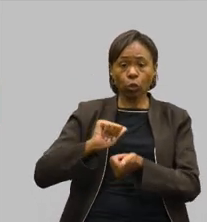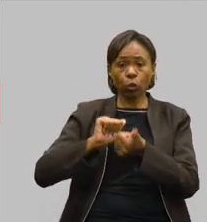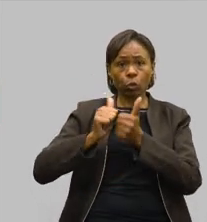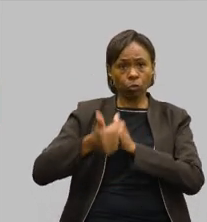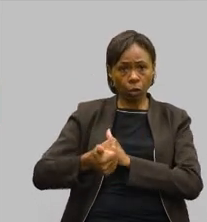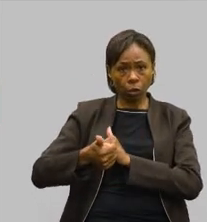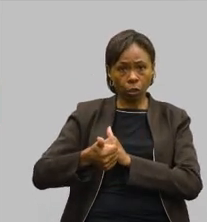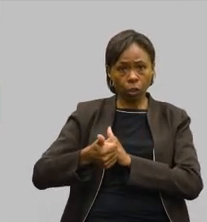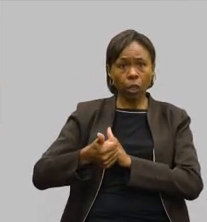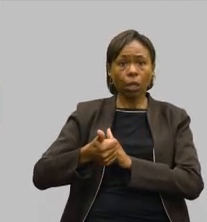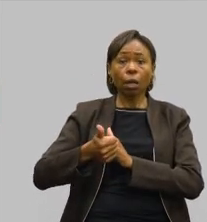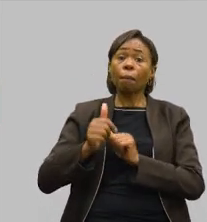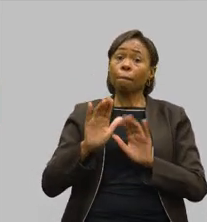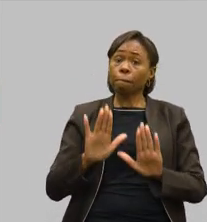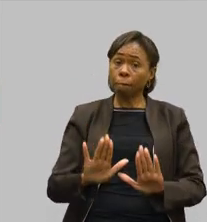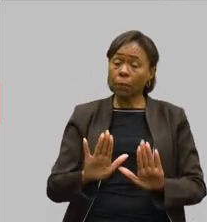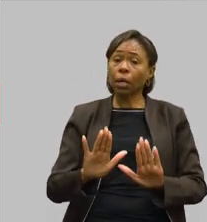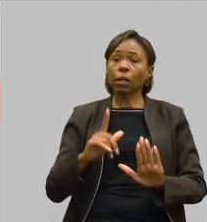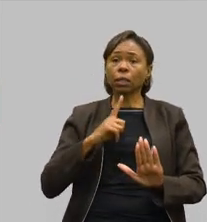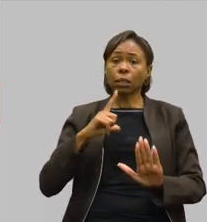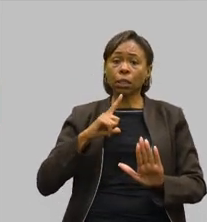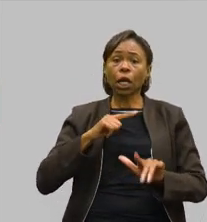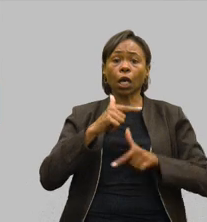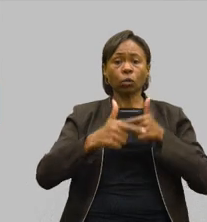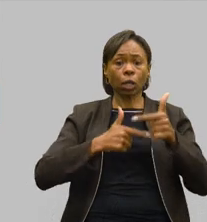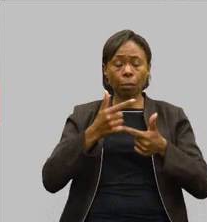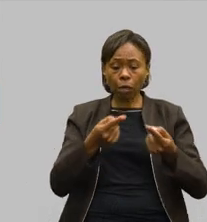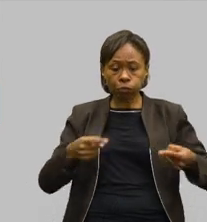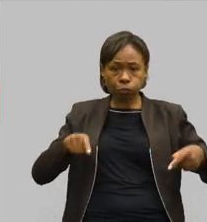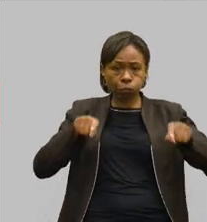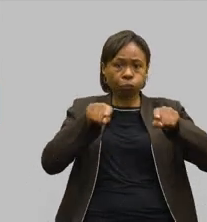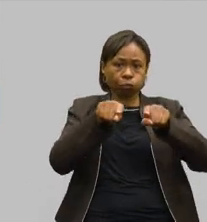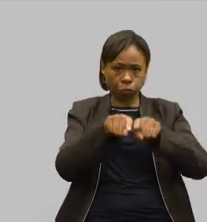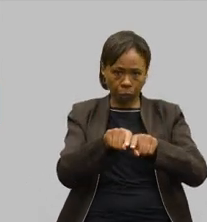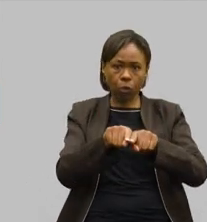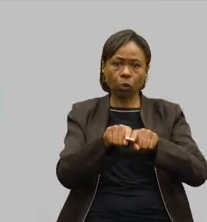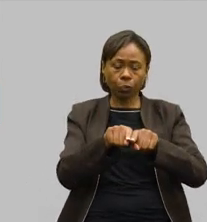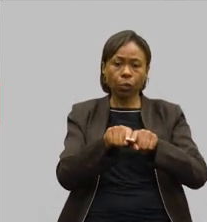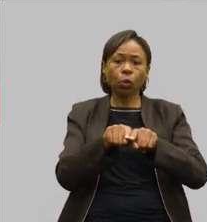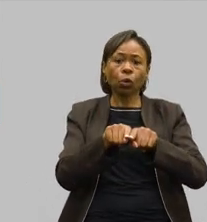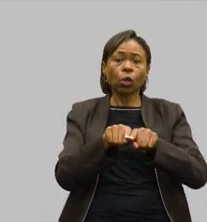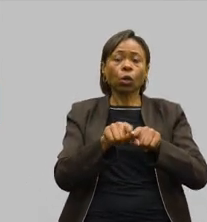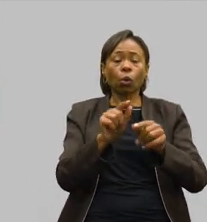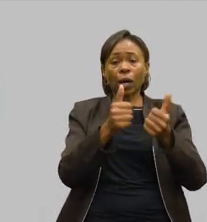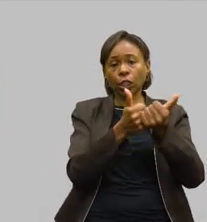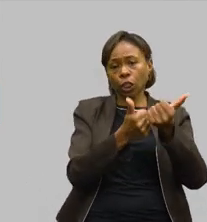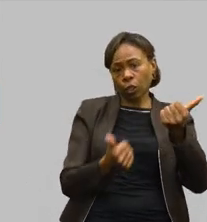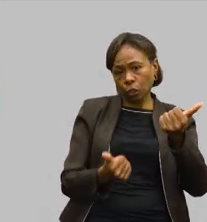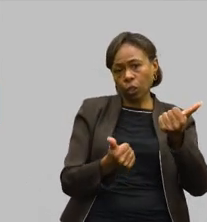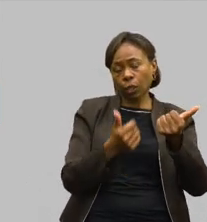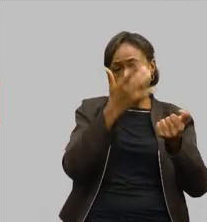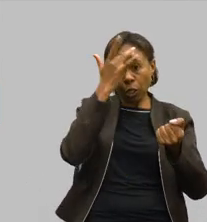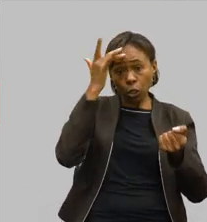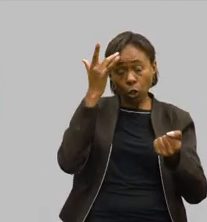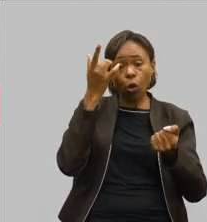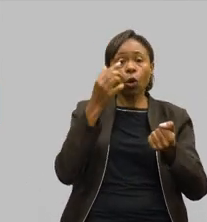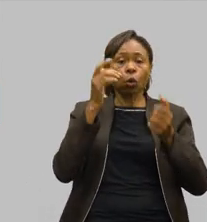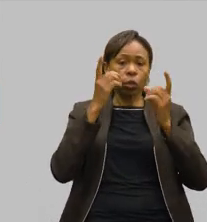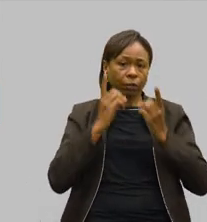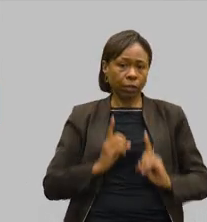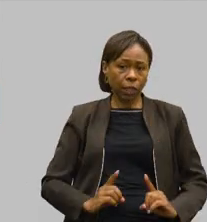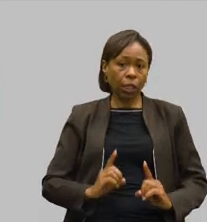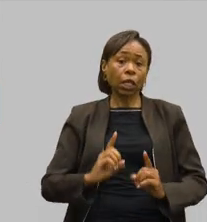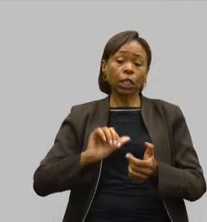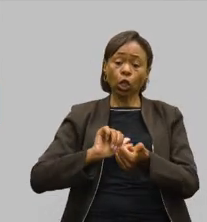envolta e trabalhada de maneira correlata com a pasta e com a diretoria de pessoas com deficiência, nós temos os Jogos do